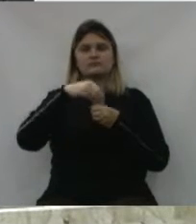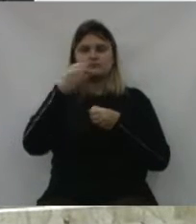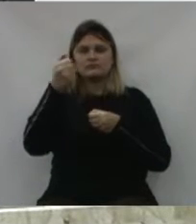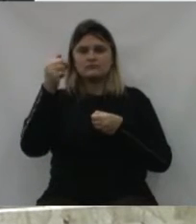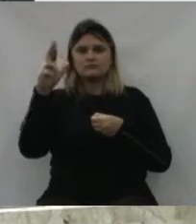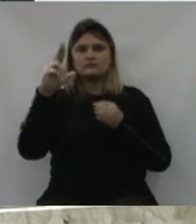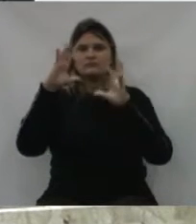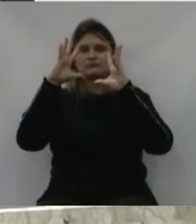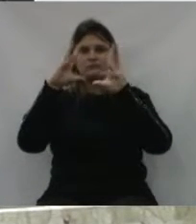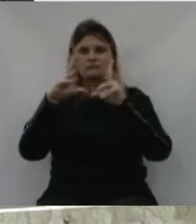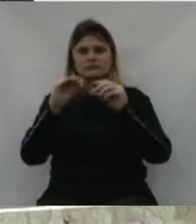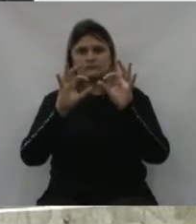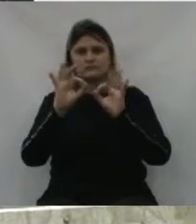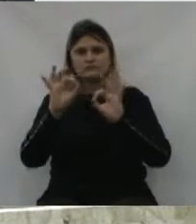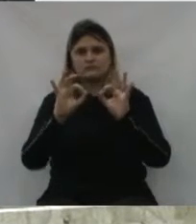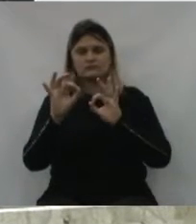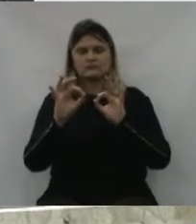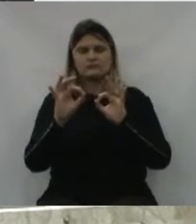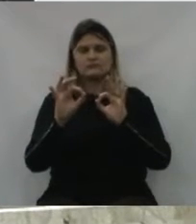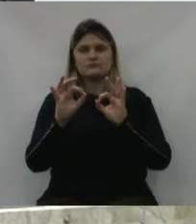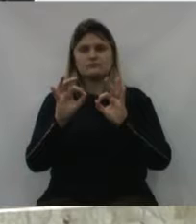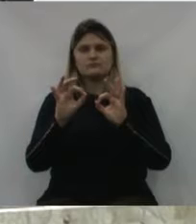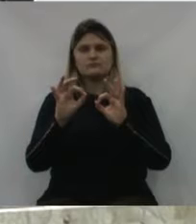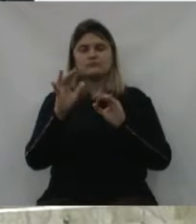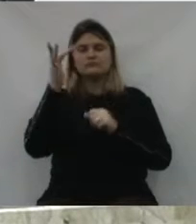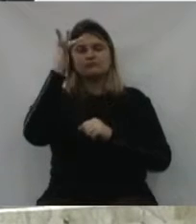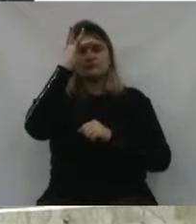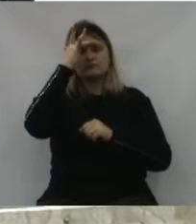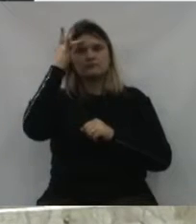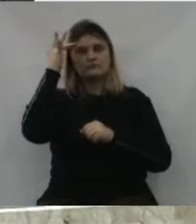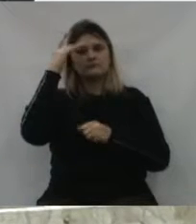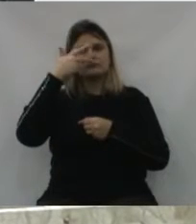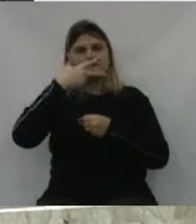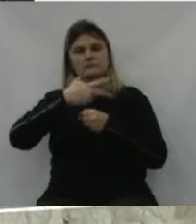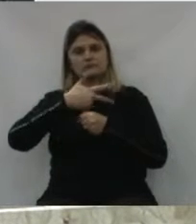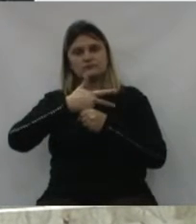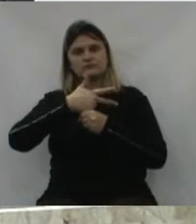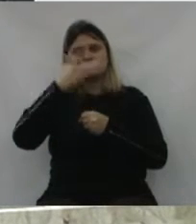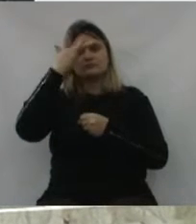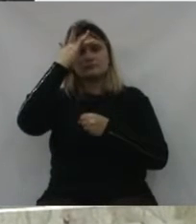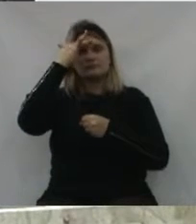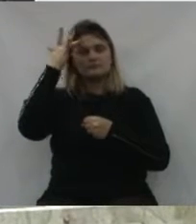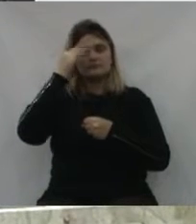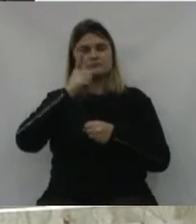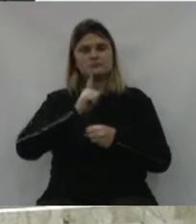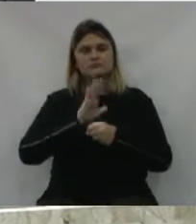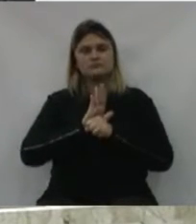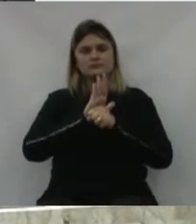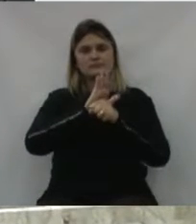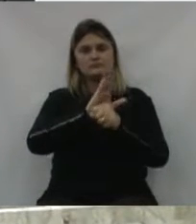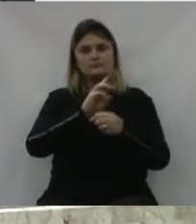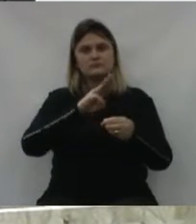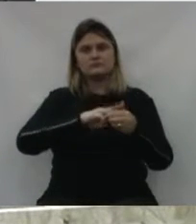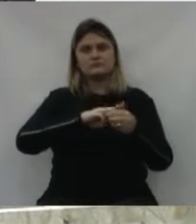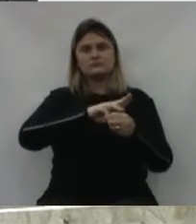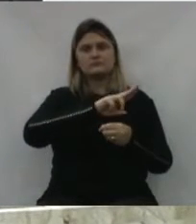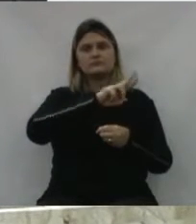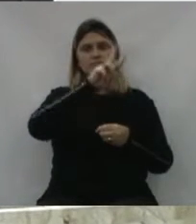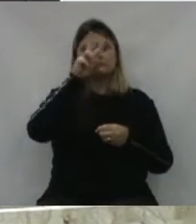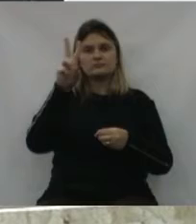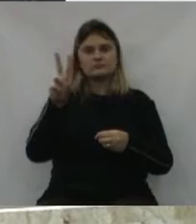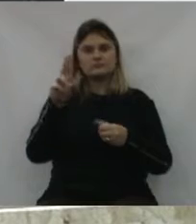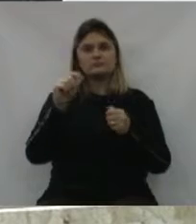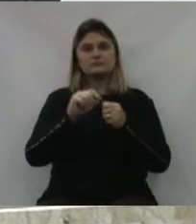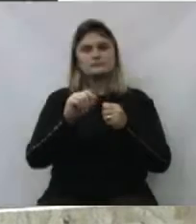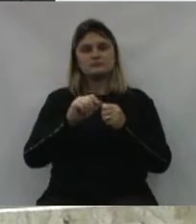com ar-condicionado, com todo o conforto, às pessoas da terceira idade, pessoas que tanto contribuíram pelo